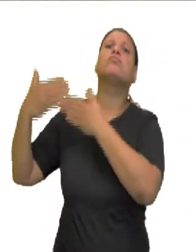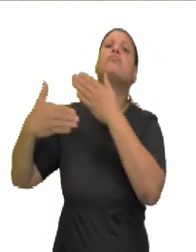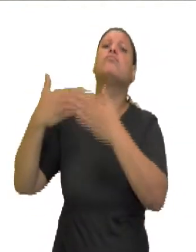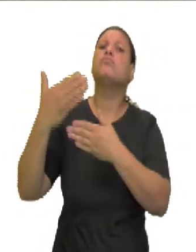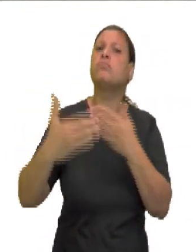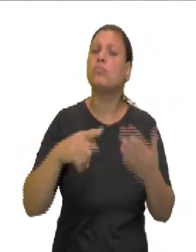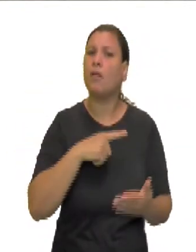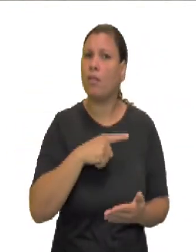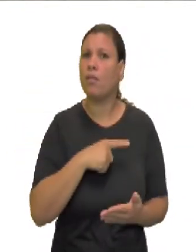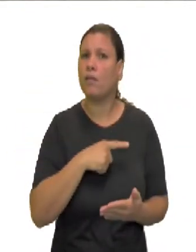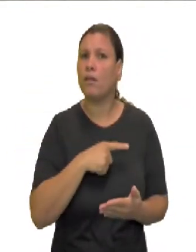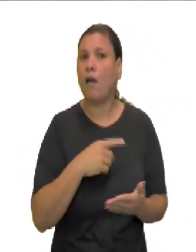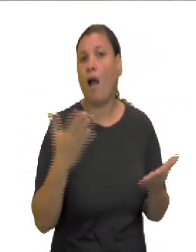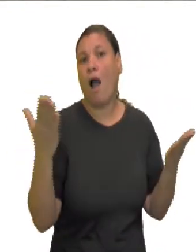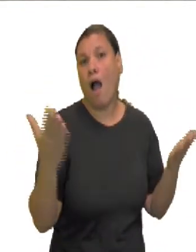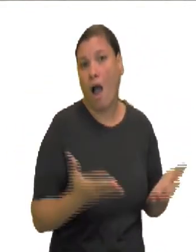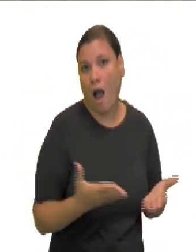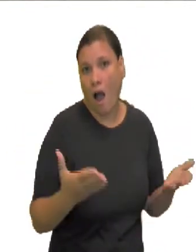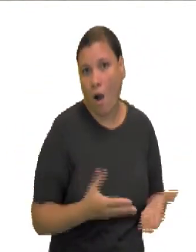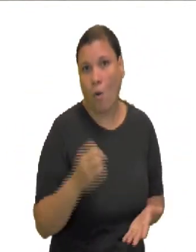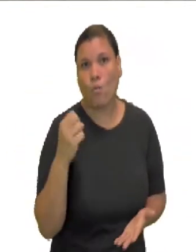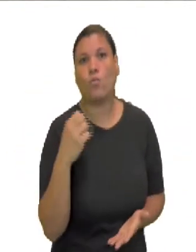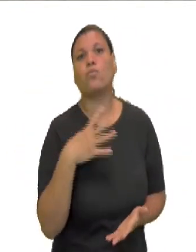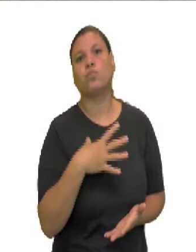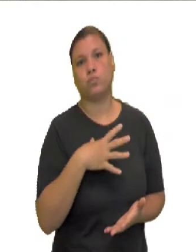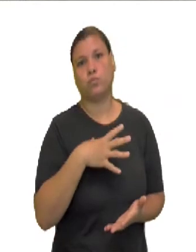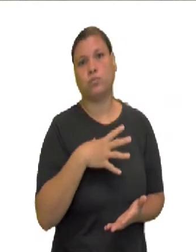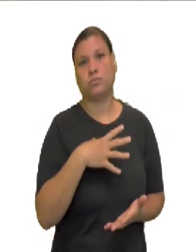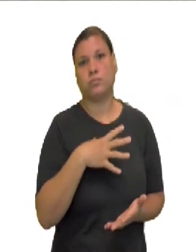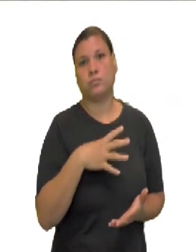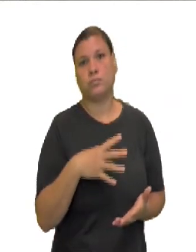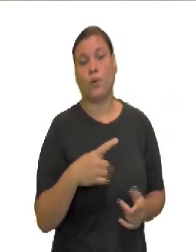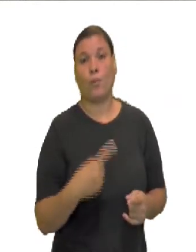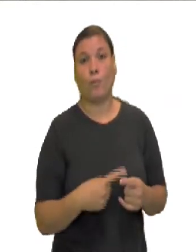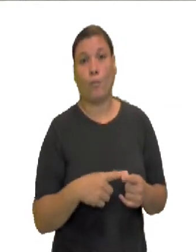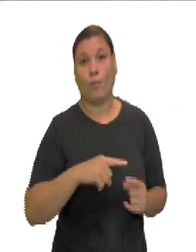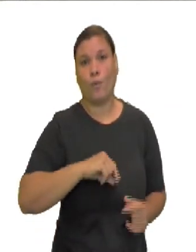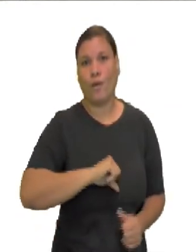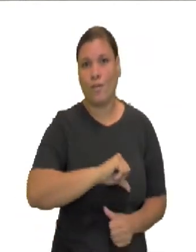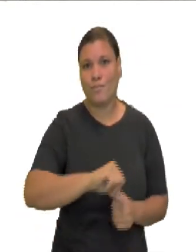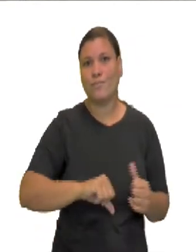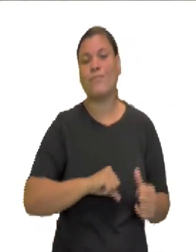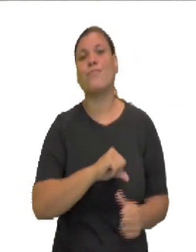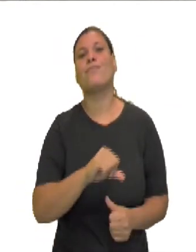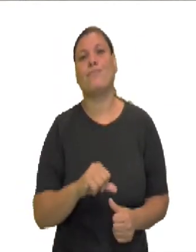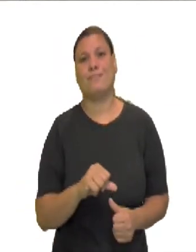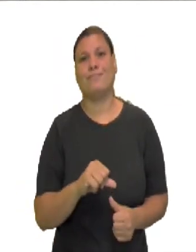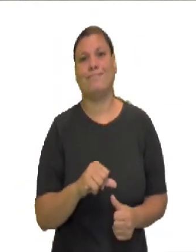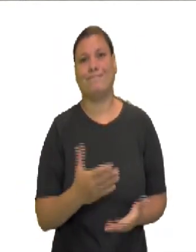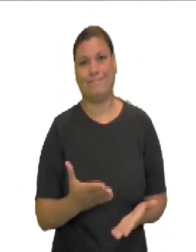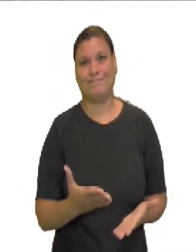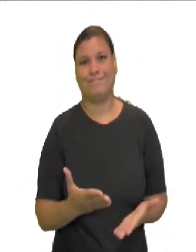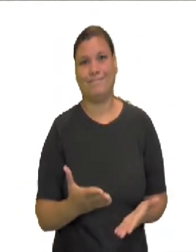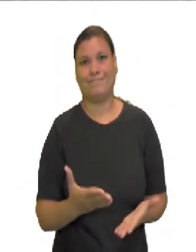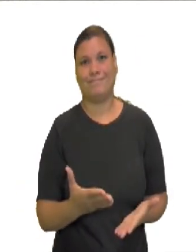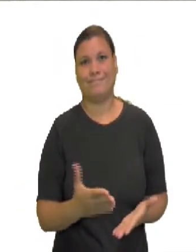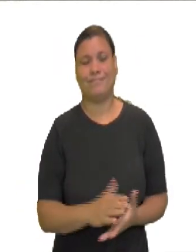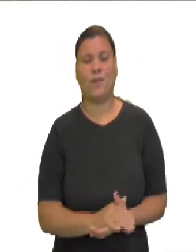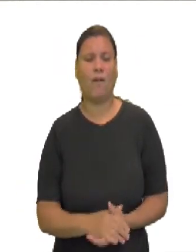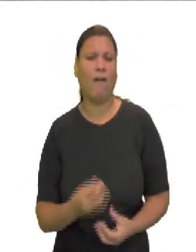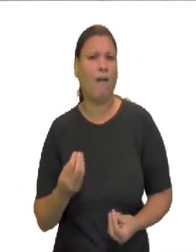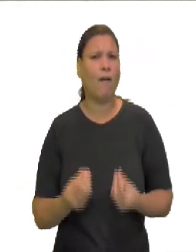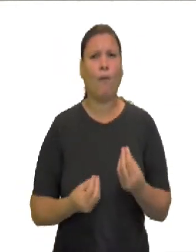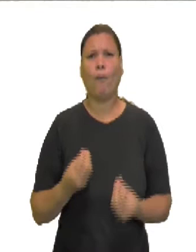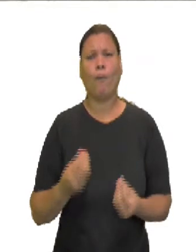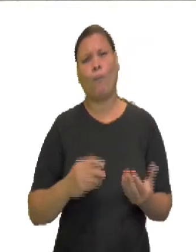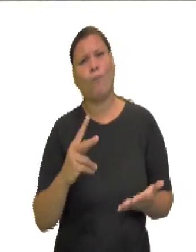modernidade, ao contexto modernidade. Como foi? O que